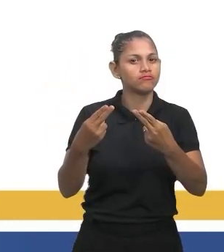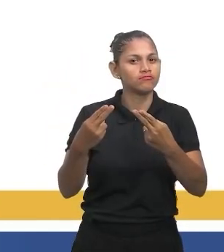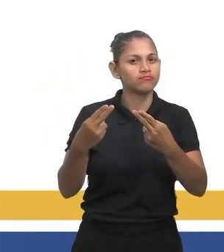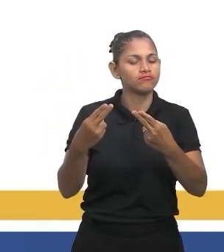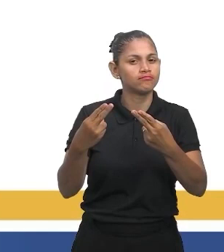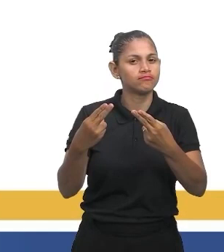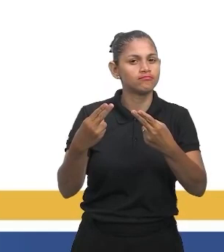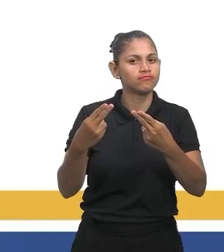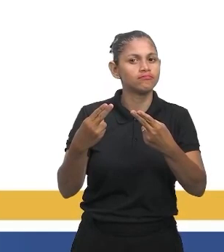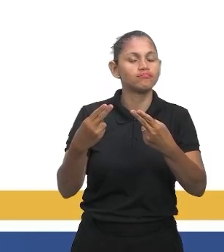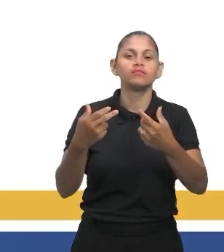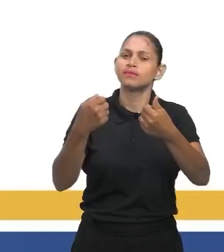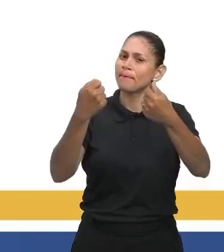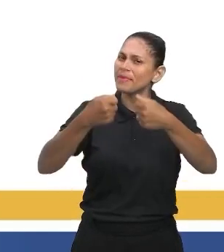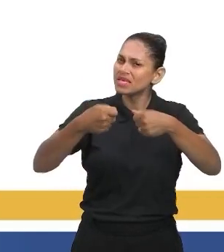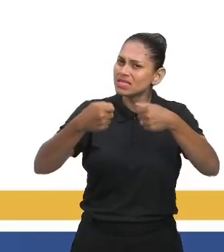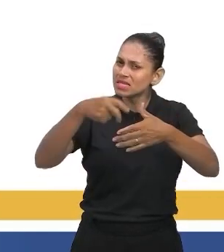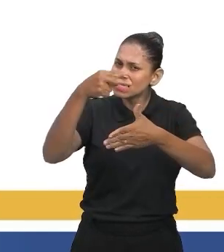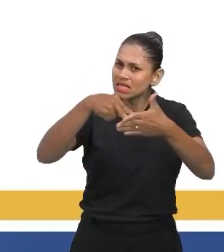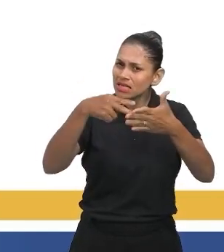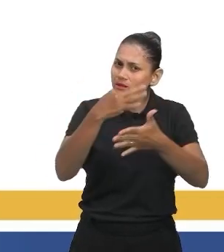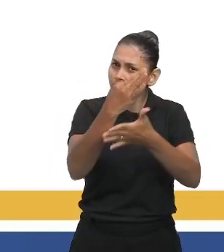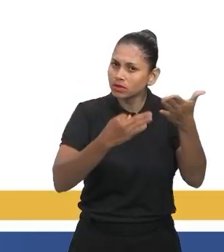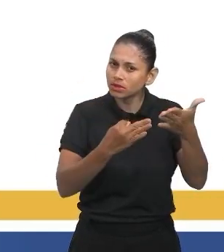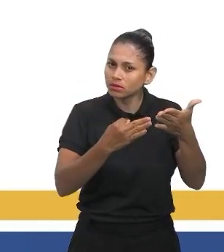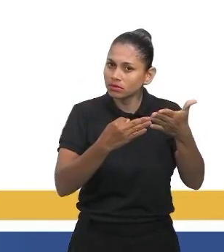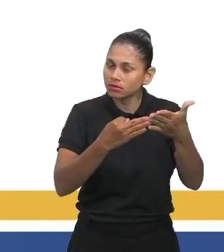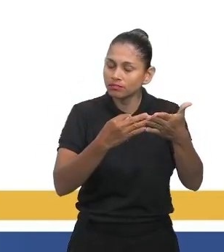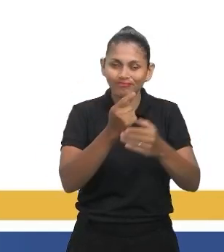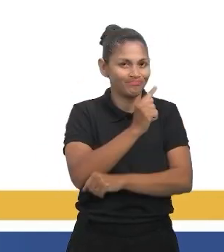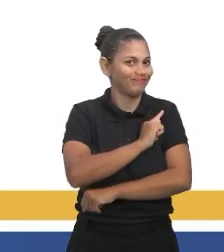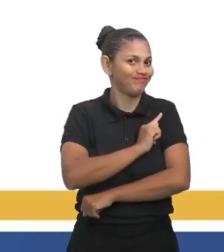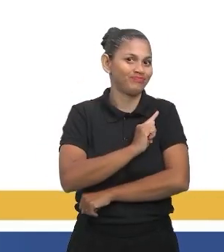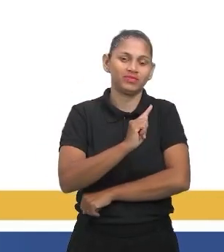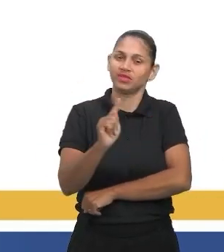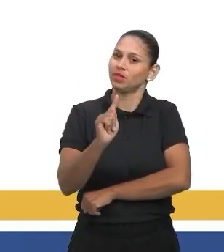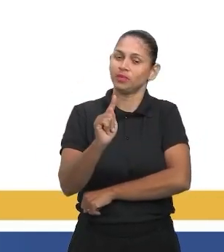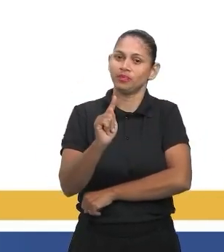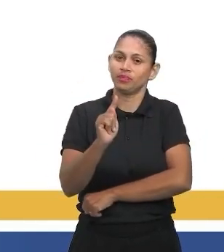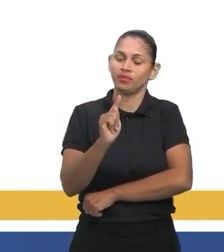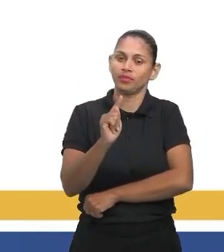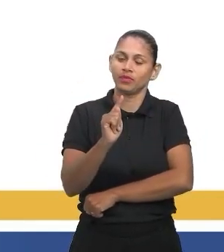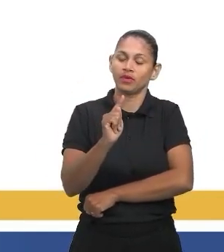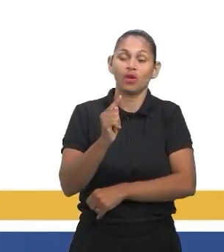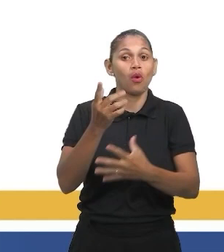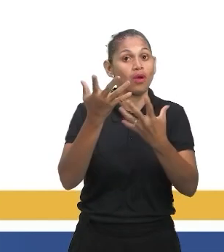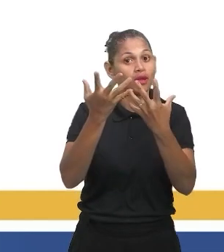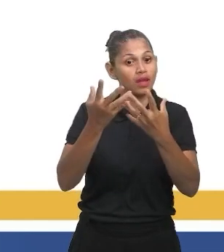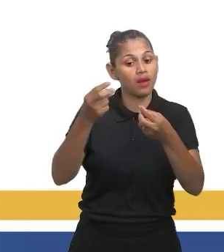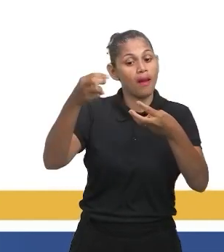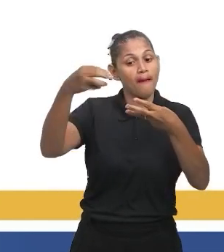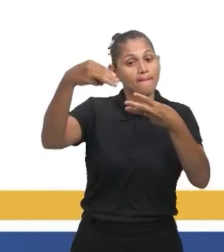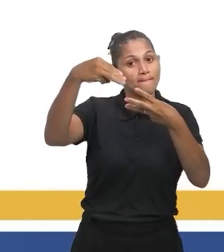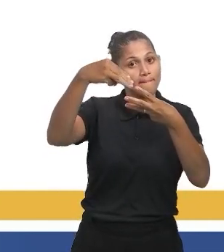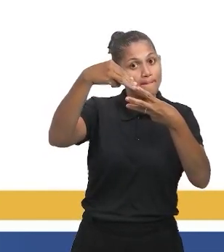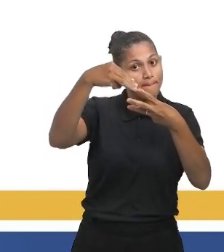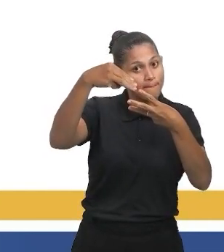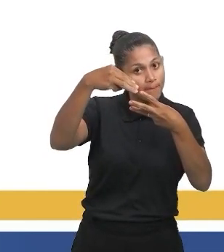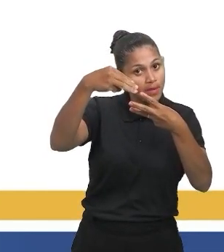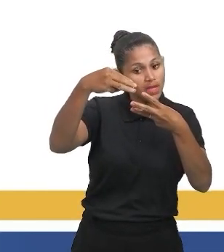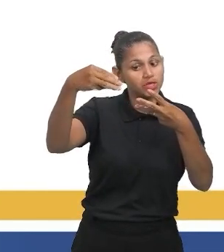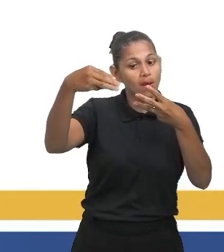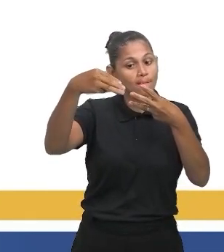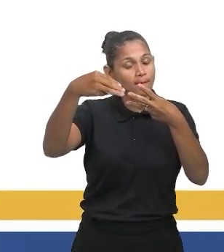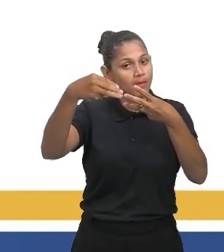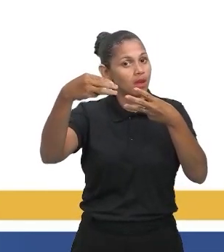Não precisa ler o texto. Então, vamos analisar o gráfico. quero a média, moda e a mediana, respectivamente. Resolvendo isso aqui,